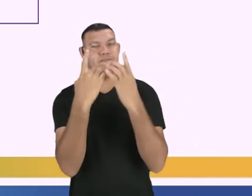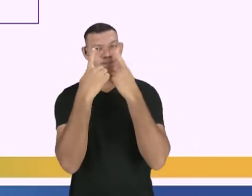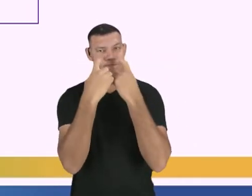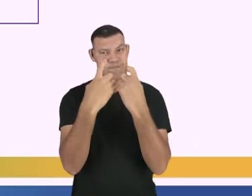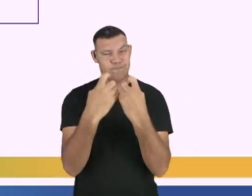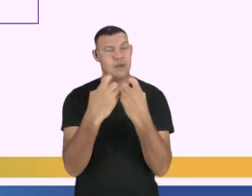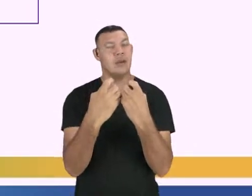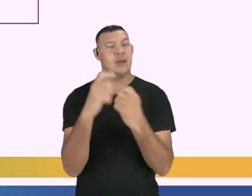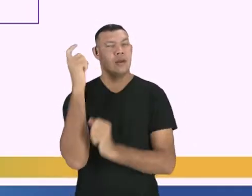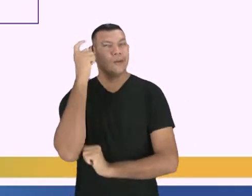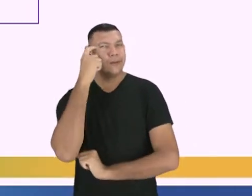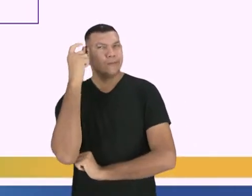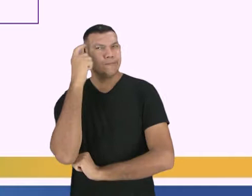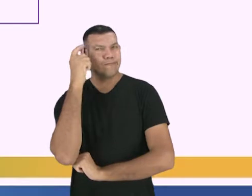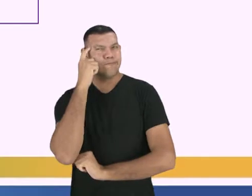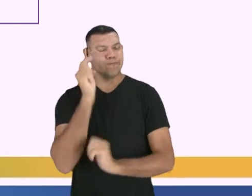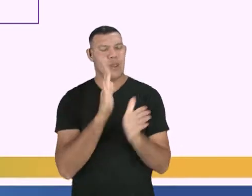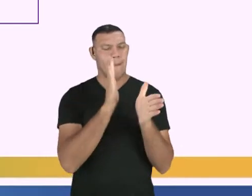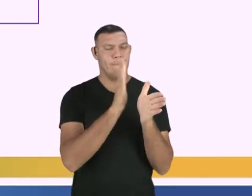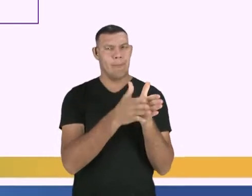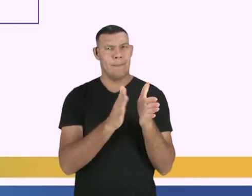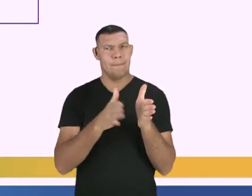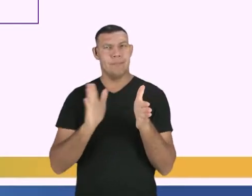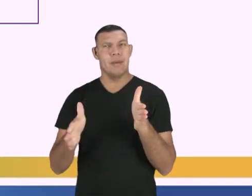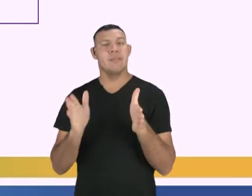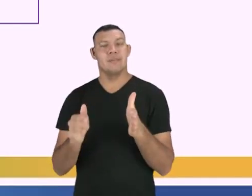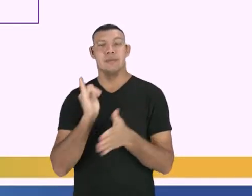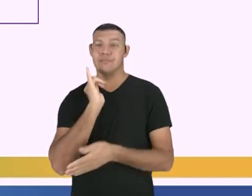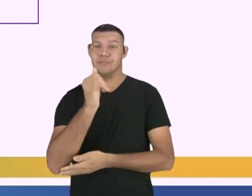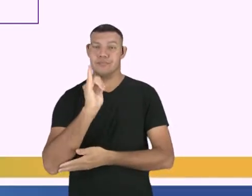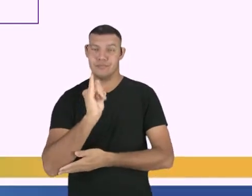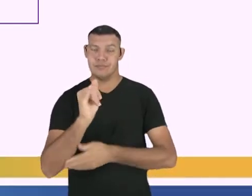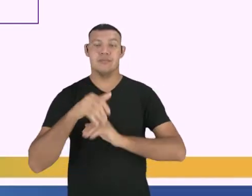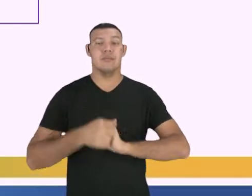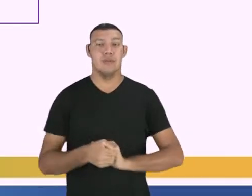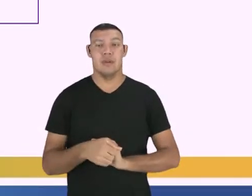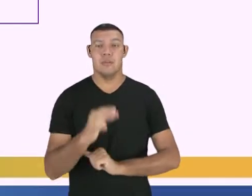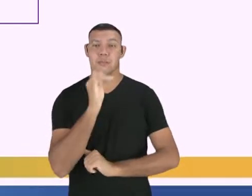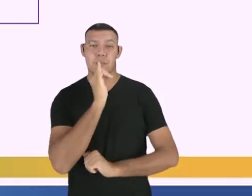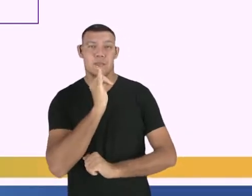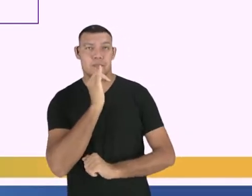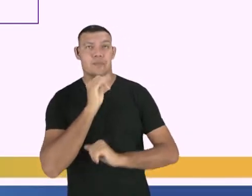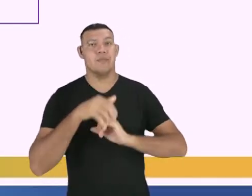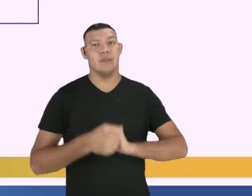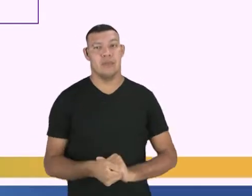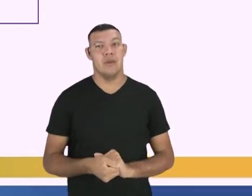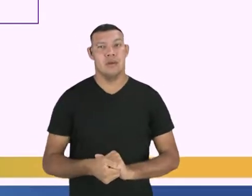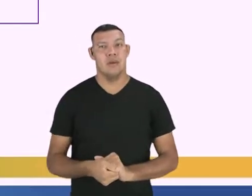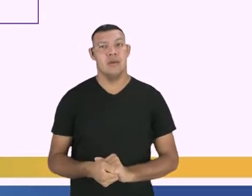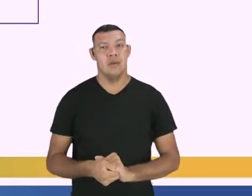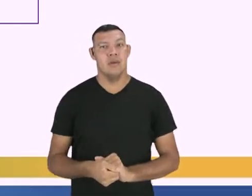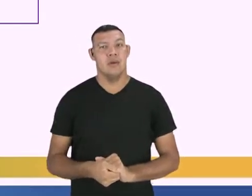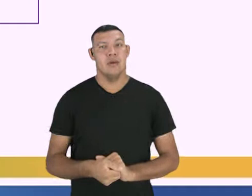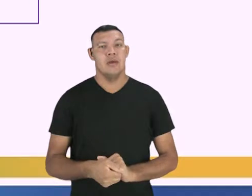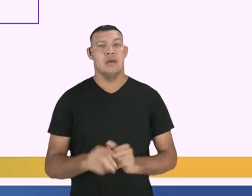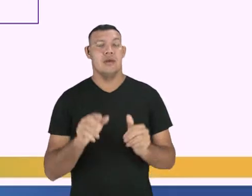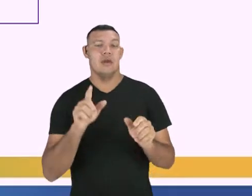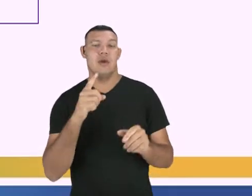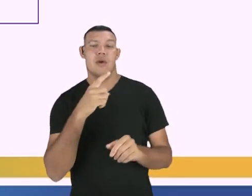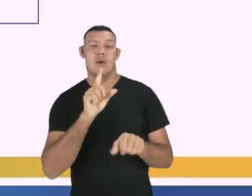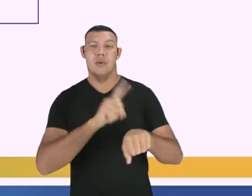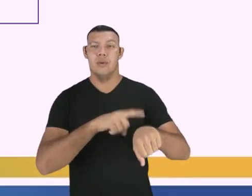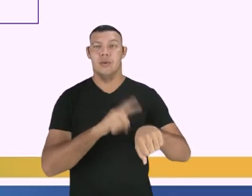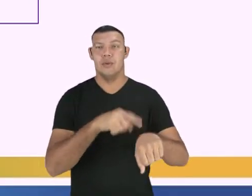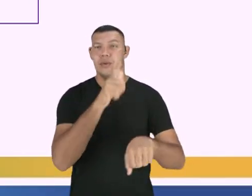e pensamos em uma sequência para relatá-lo. Por exemplo, uma situação ocorrida no recreio,